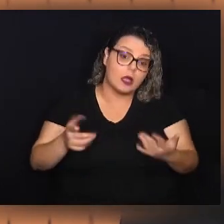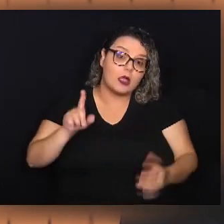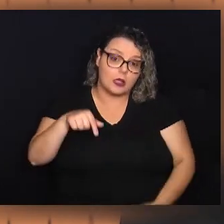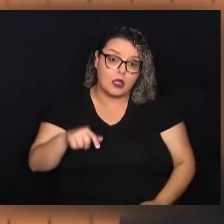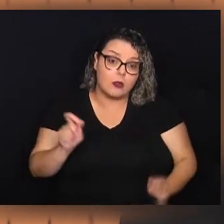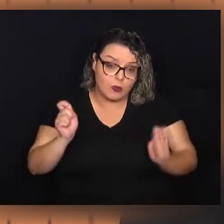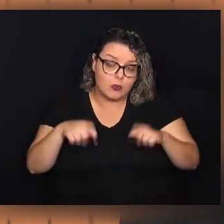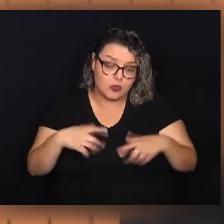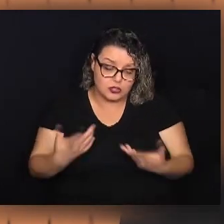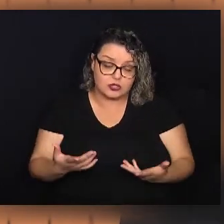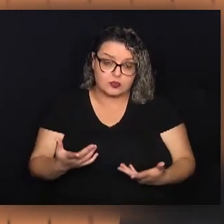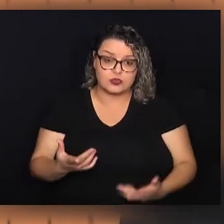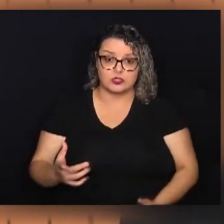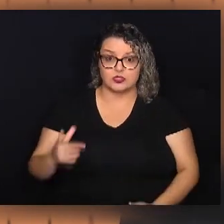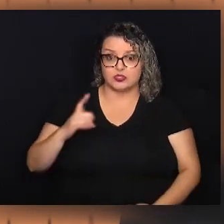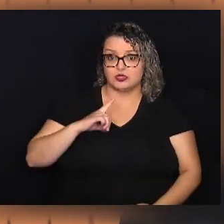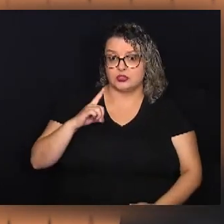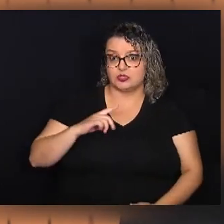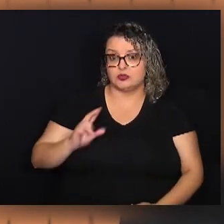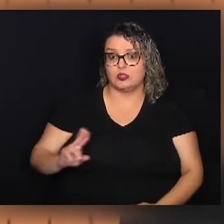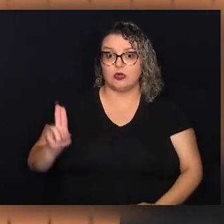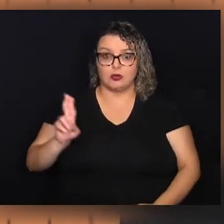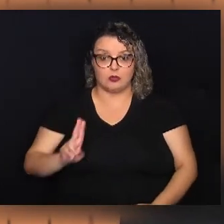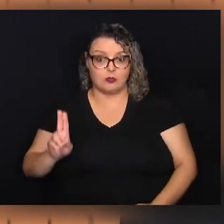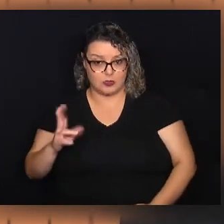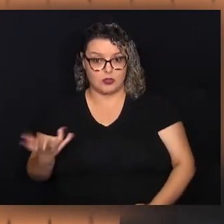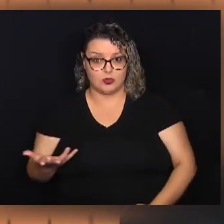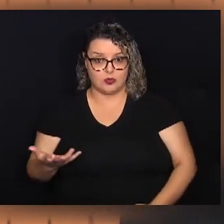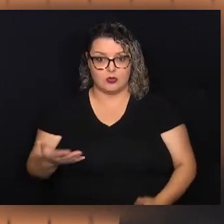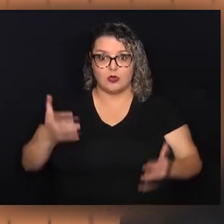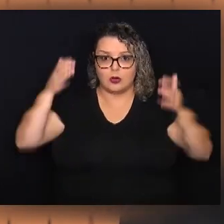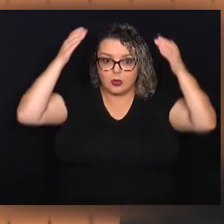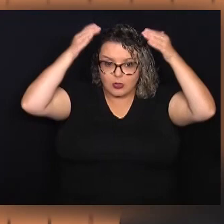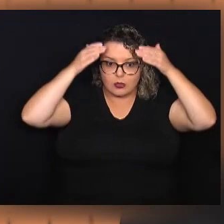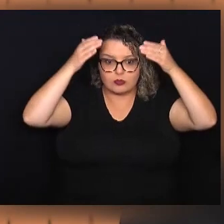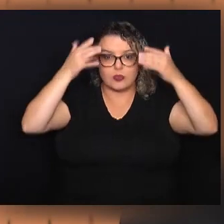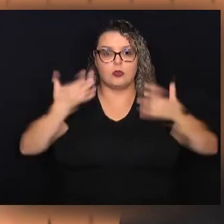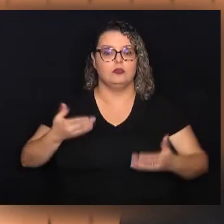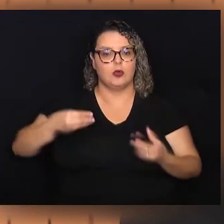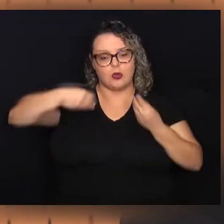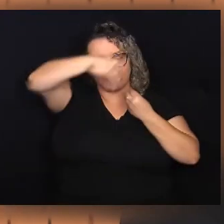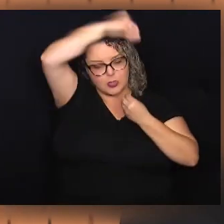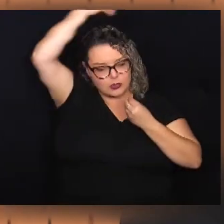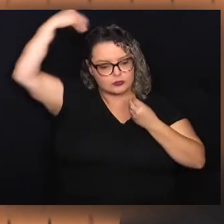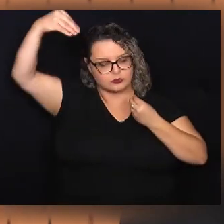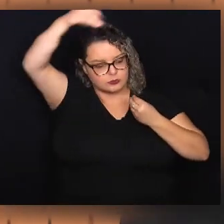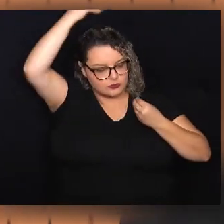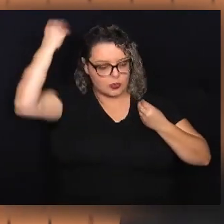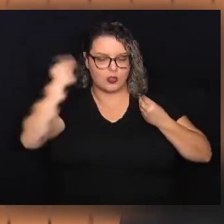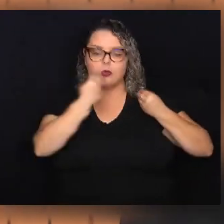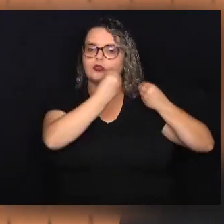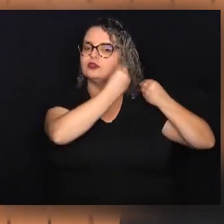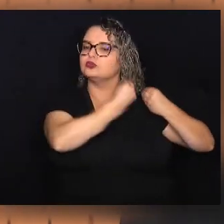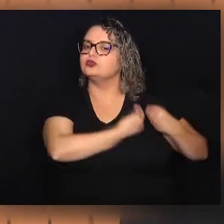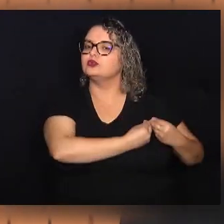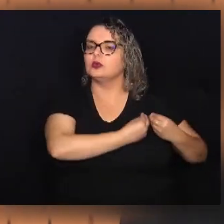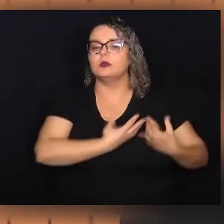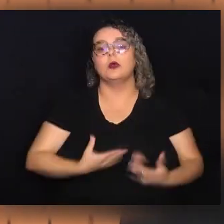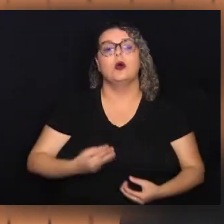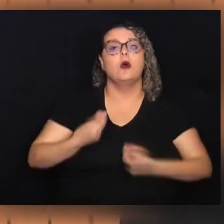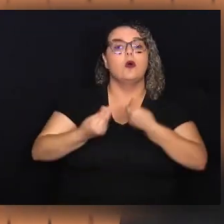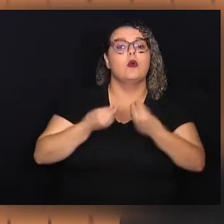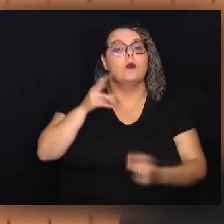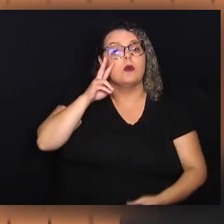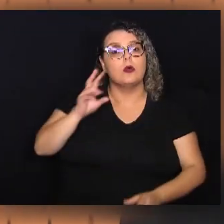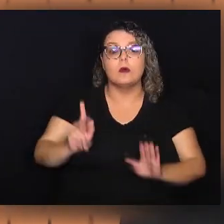enfim, é uma possibilidade de você estar usando uma peruca, um lenço, enfim. Como que eu vejo